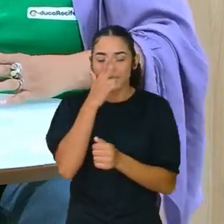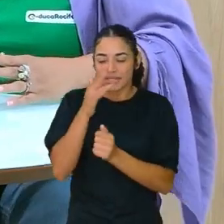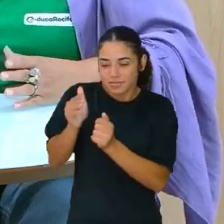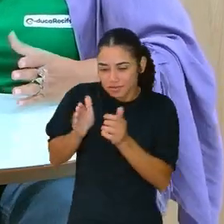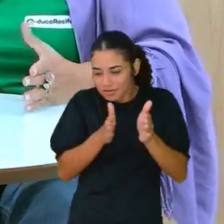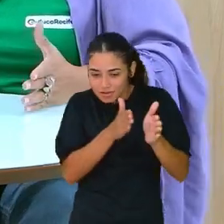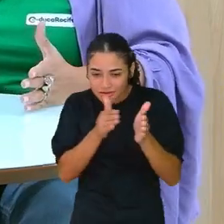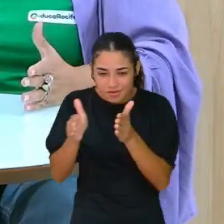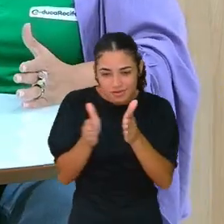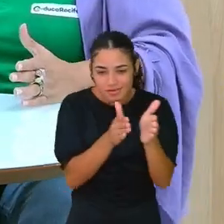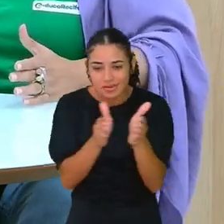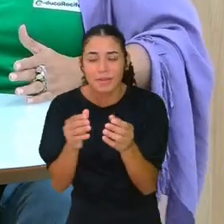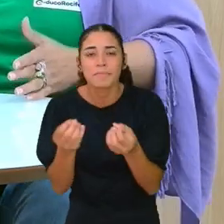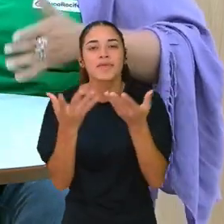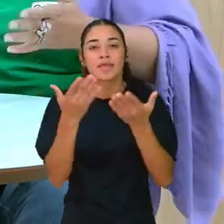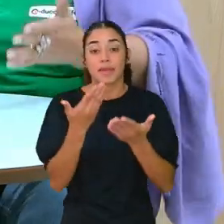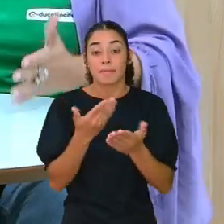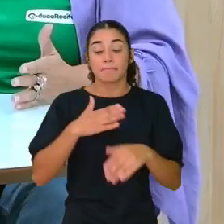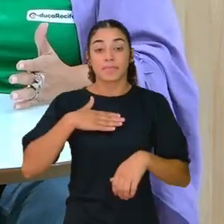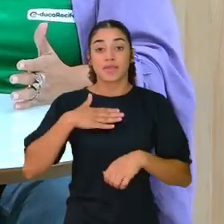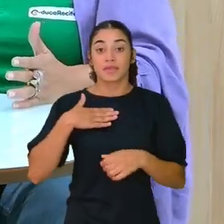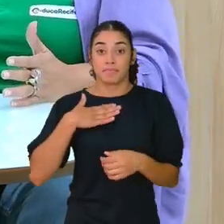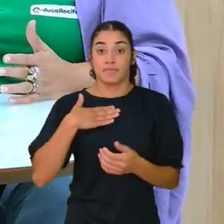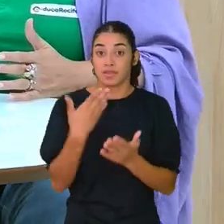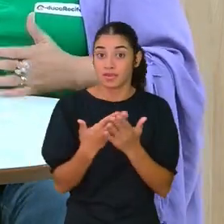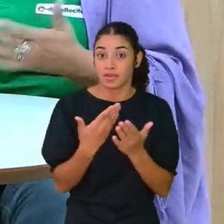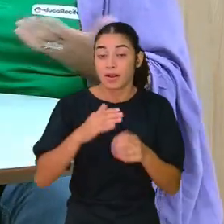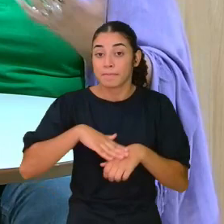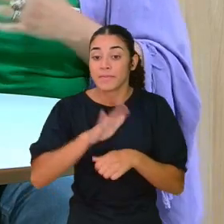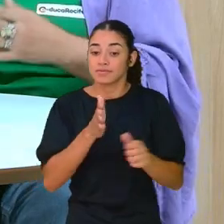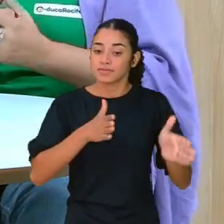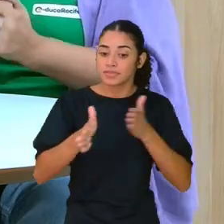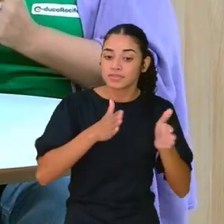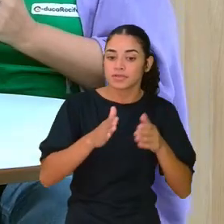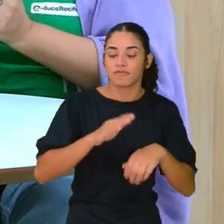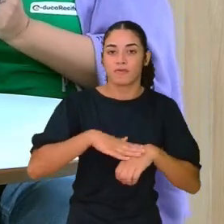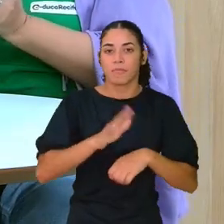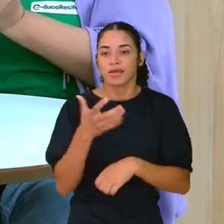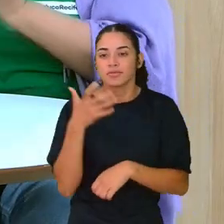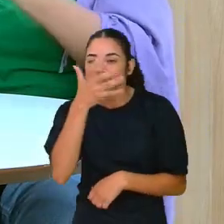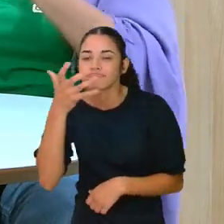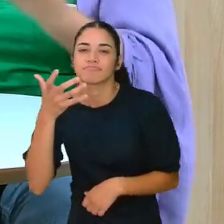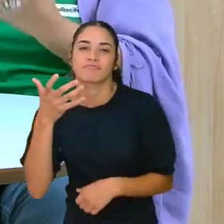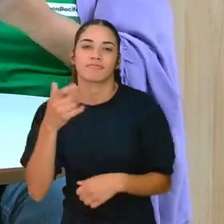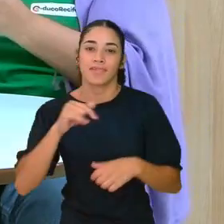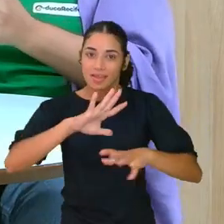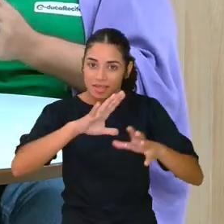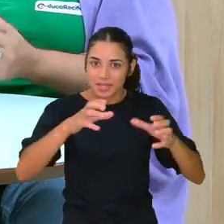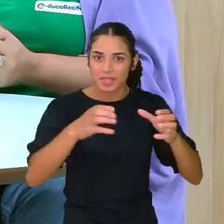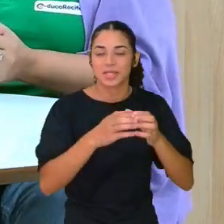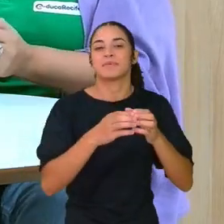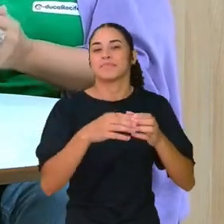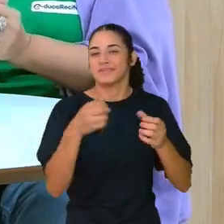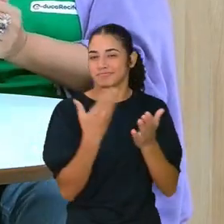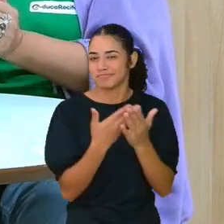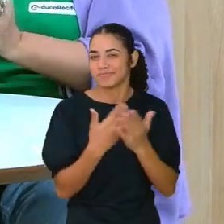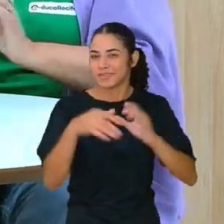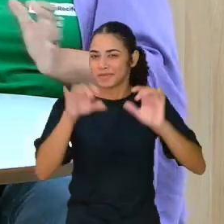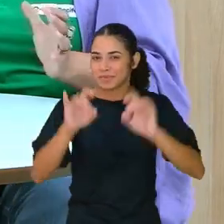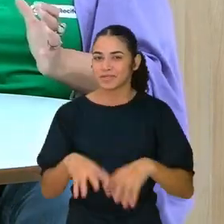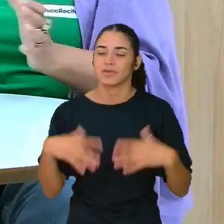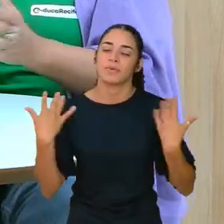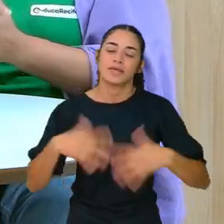que minha aula fique cada vez mais acessível, mais atrativa. Eu, realmente, a equipe da Educação Especial é